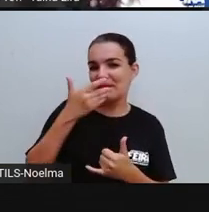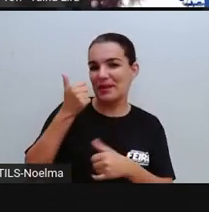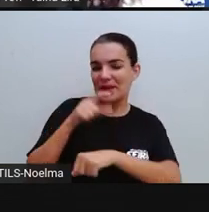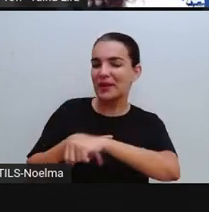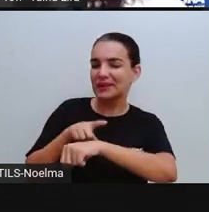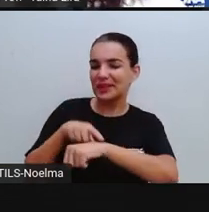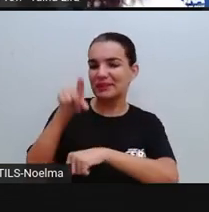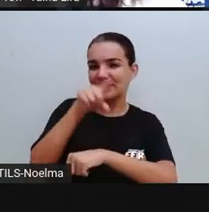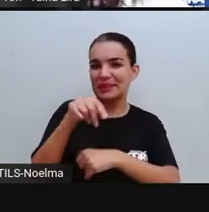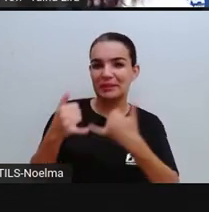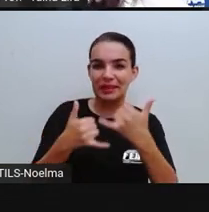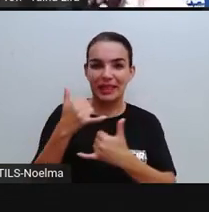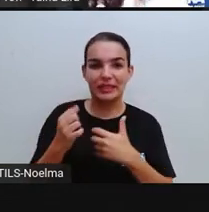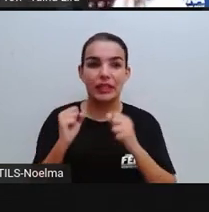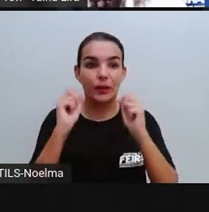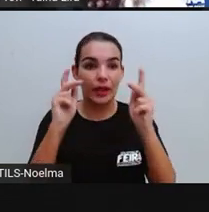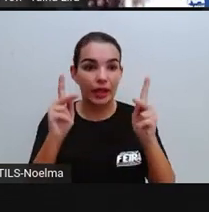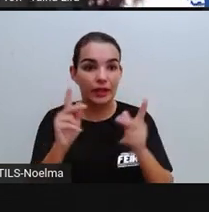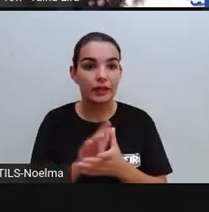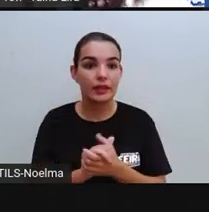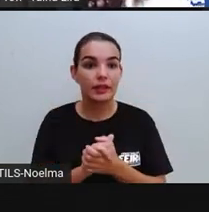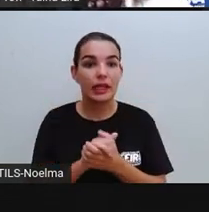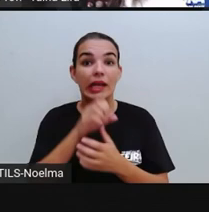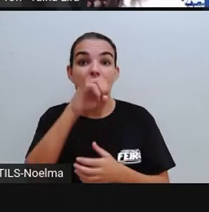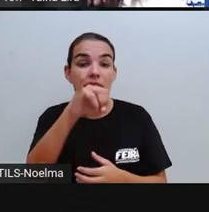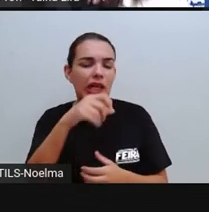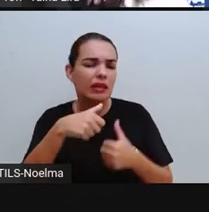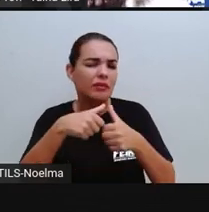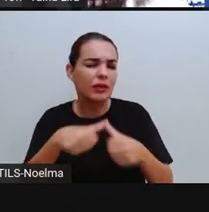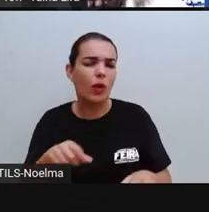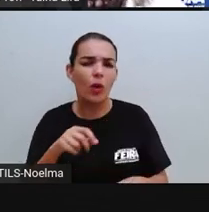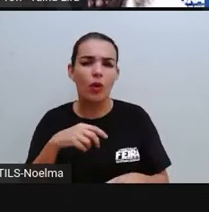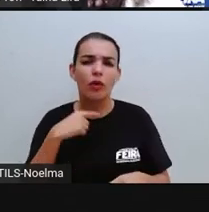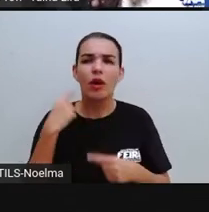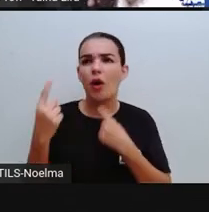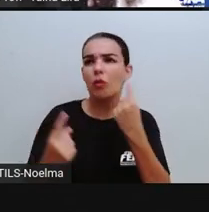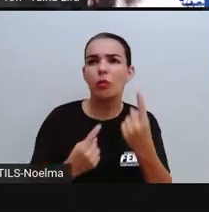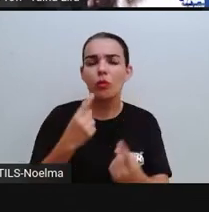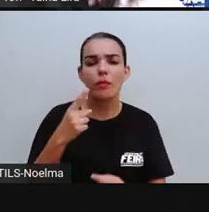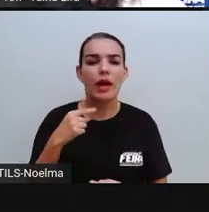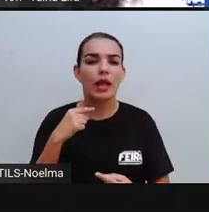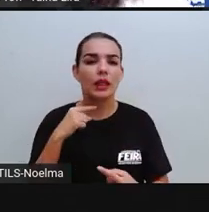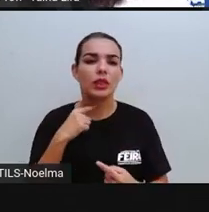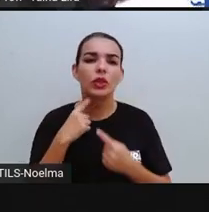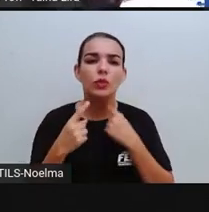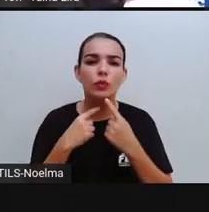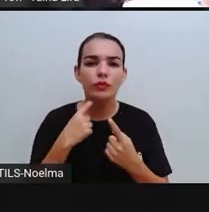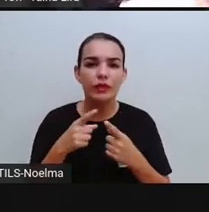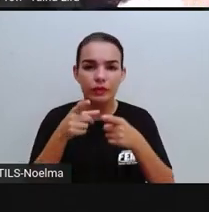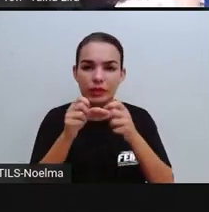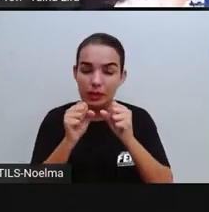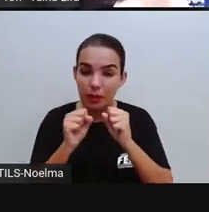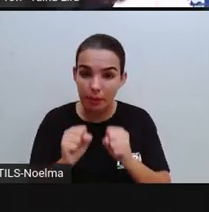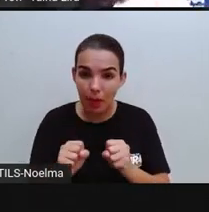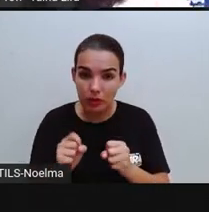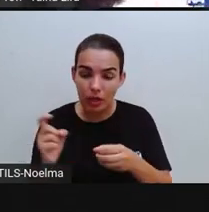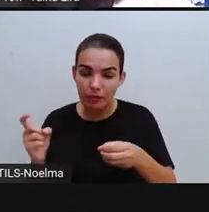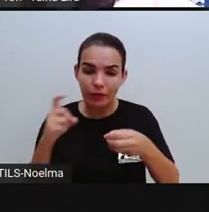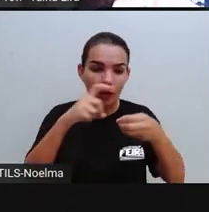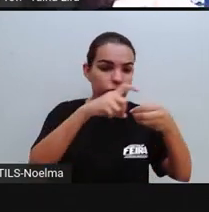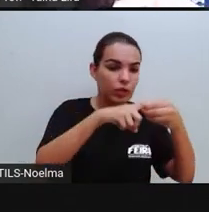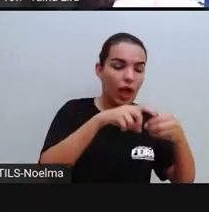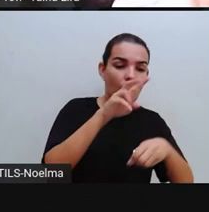tempo, certo? Bom, se ficou ainda alguma dúvida, segundo ano, sobre a aula de hoje, vocês podem voltar